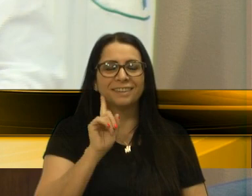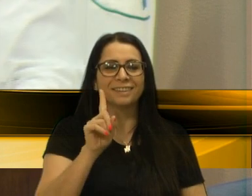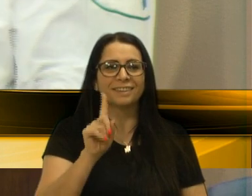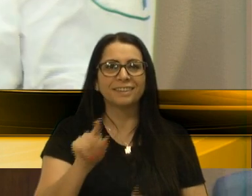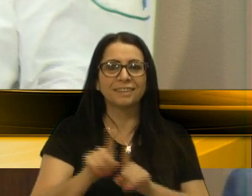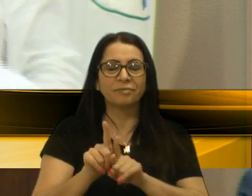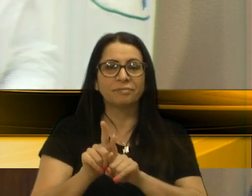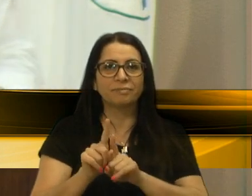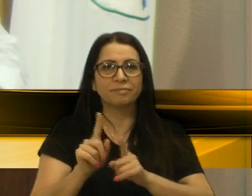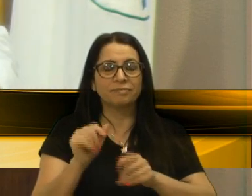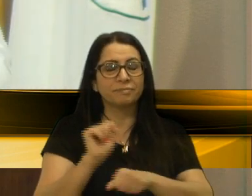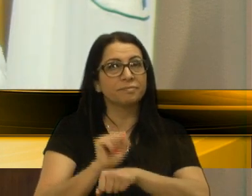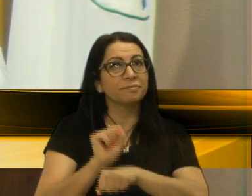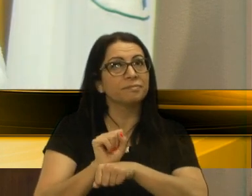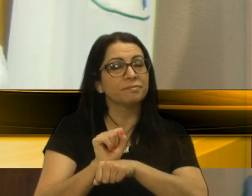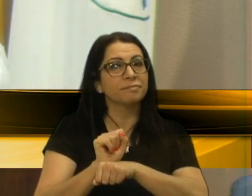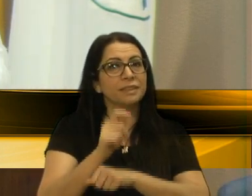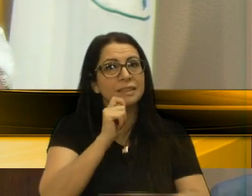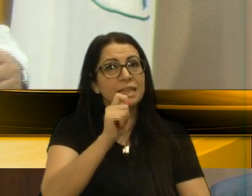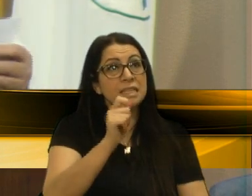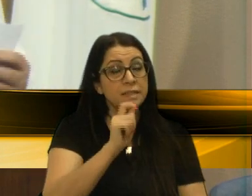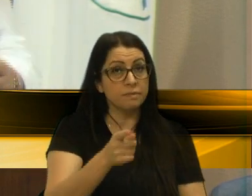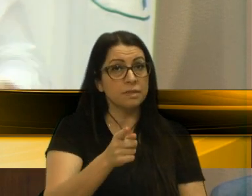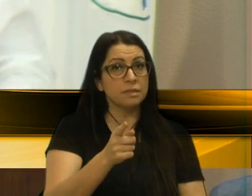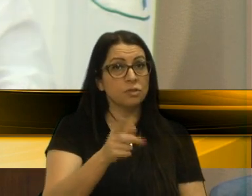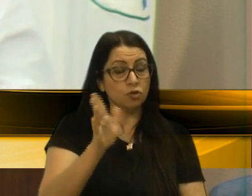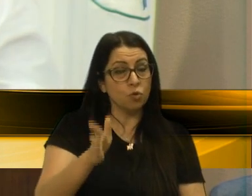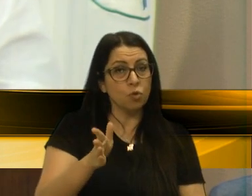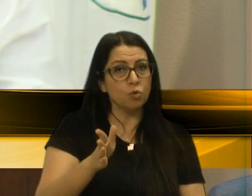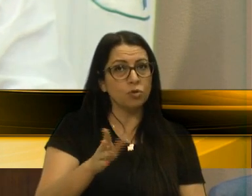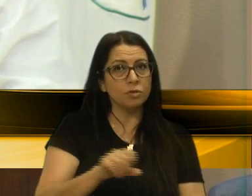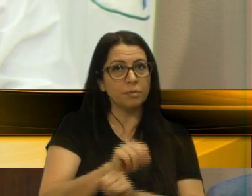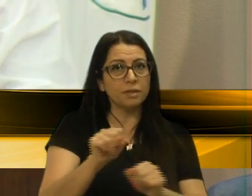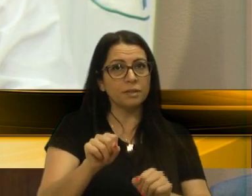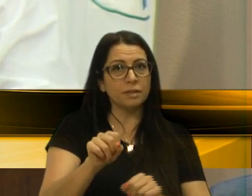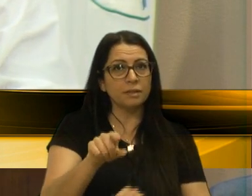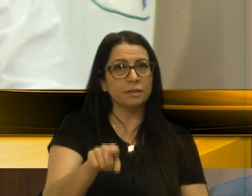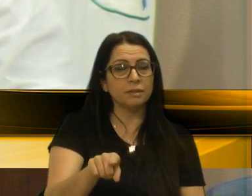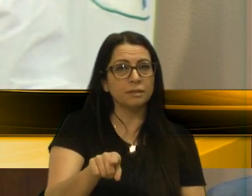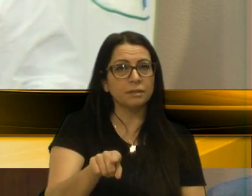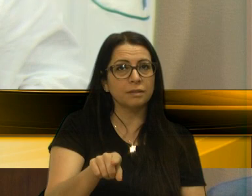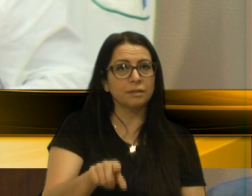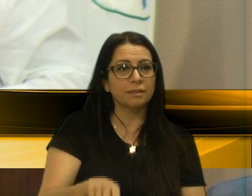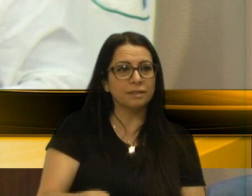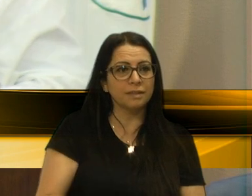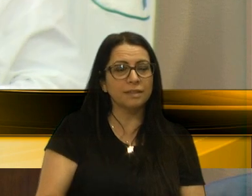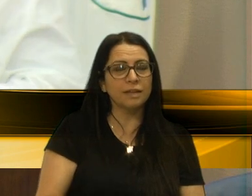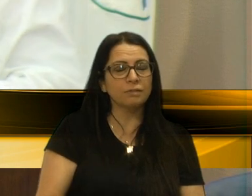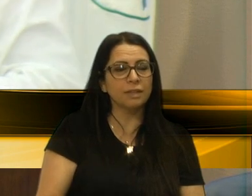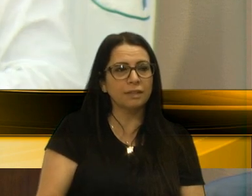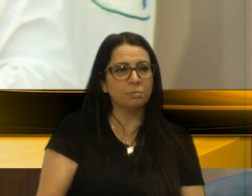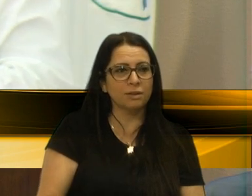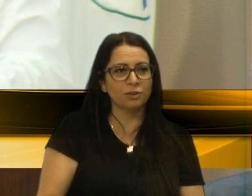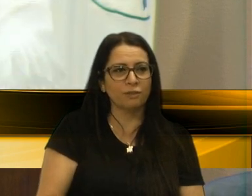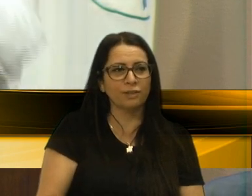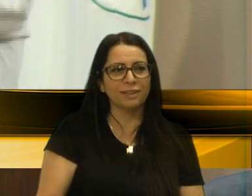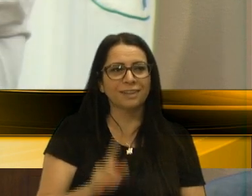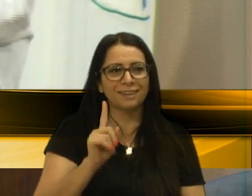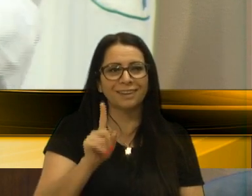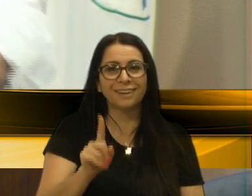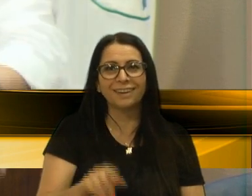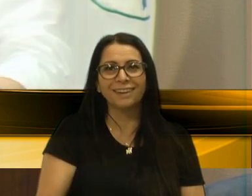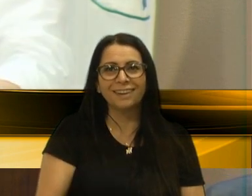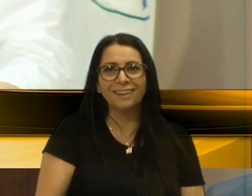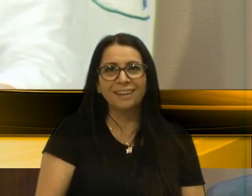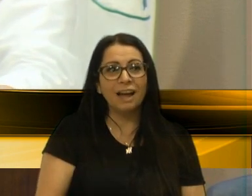consistência. Vamos aguardar a entrevista de hoje pela manhã. E dizer só uma coisa, assim,